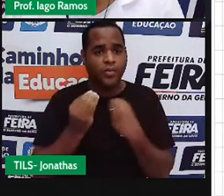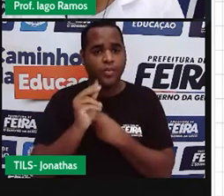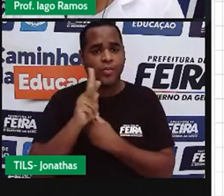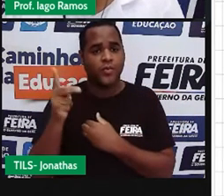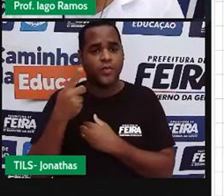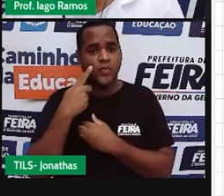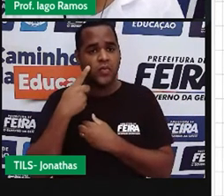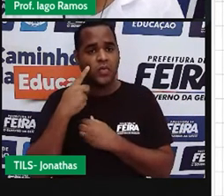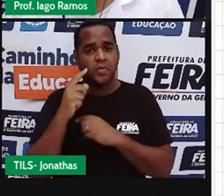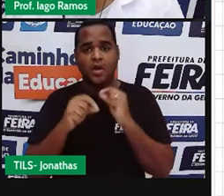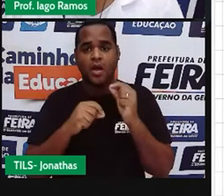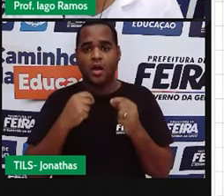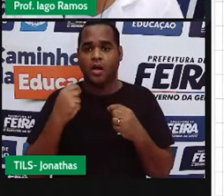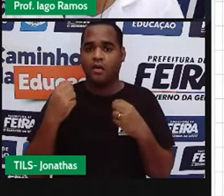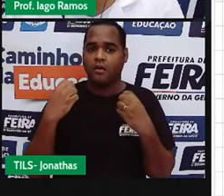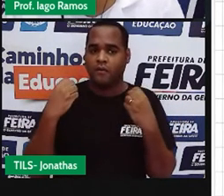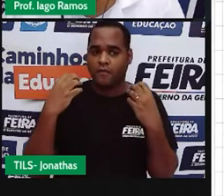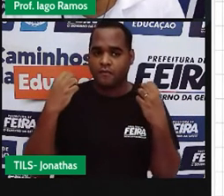Que viagem.